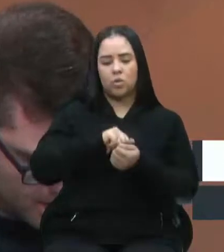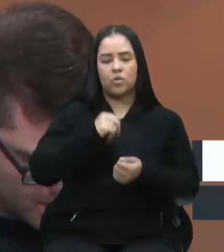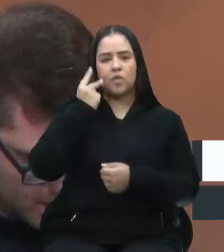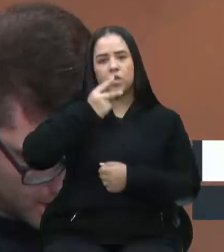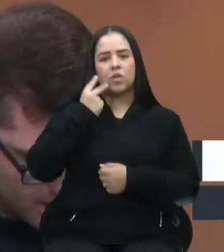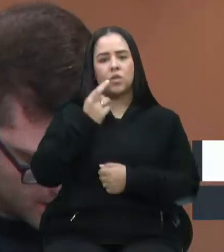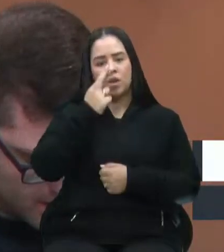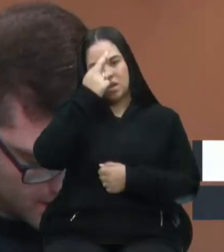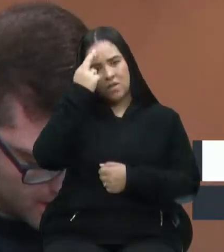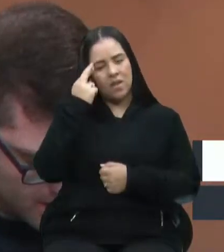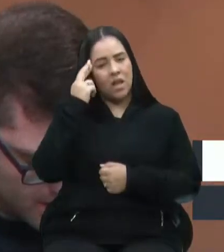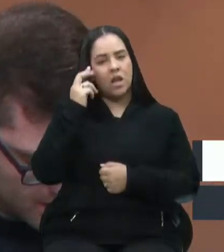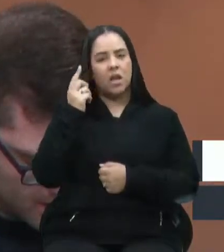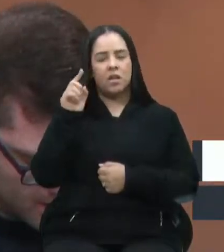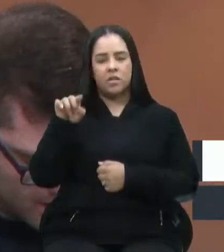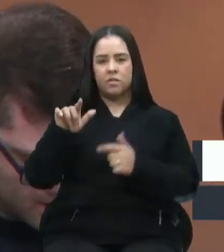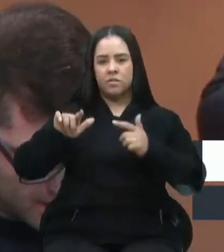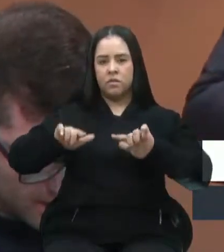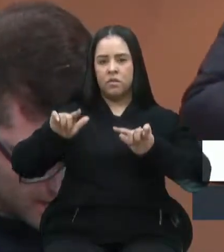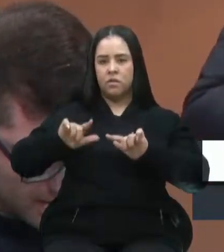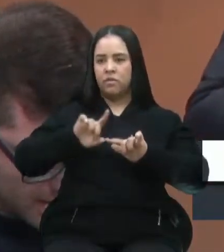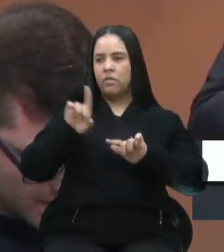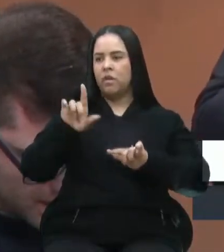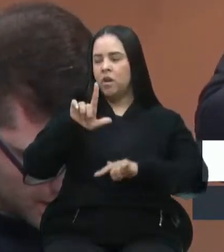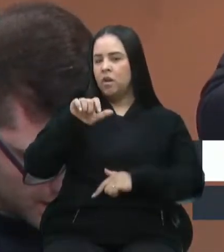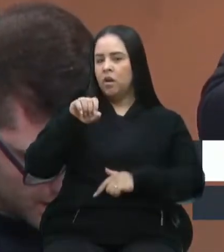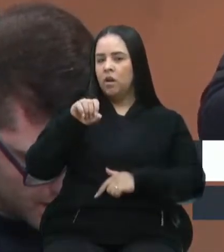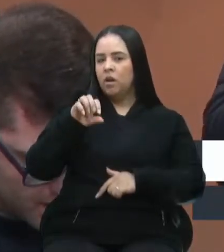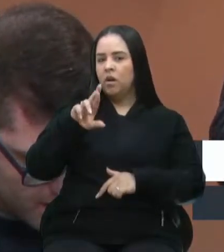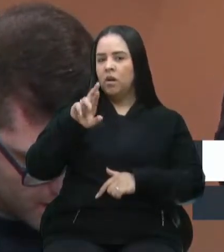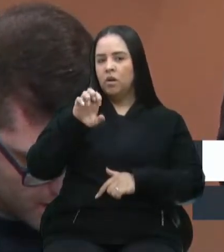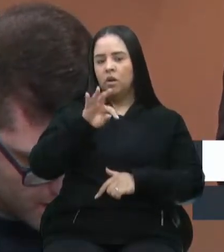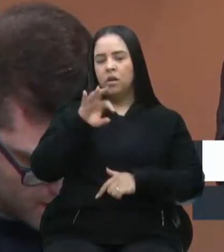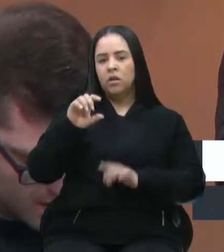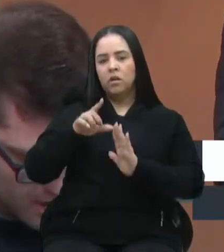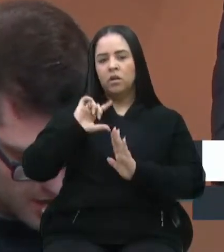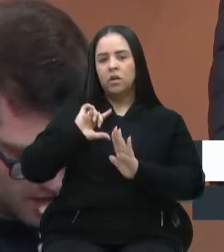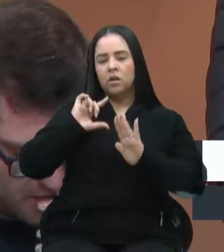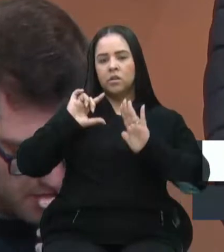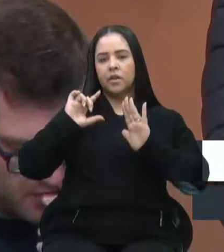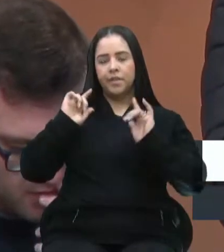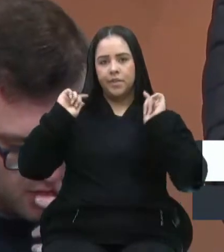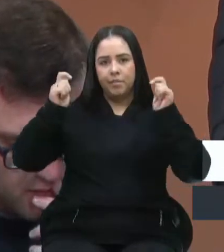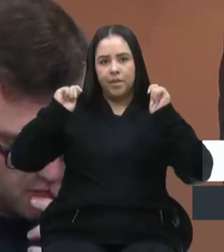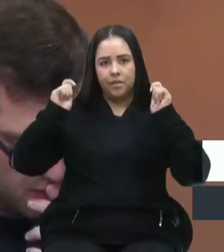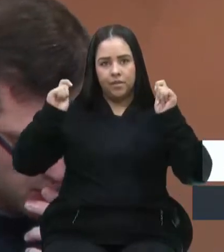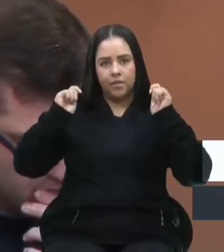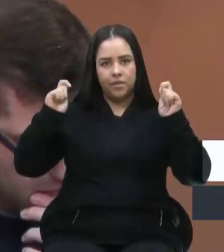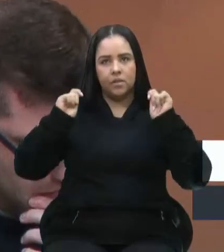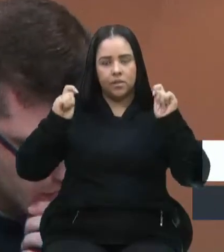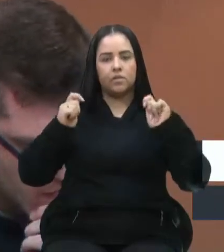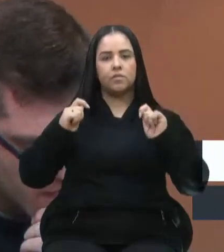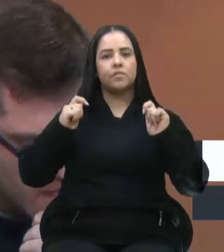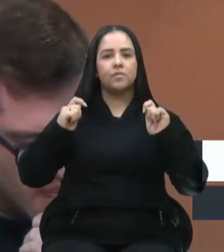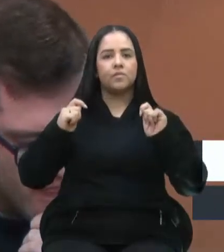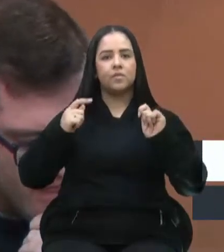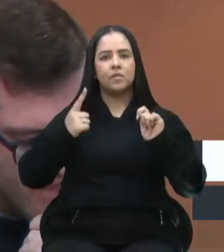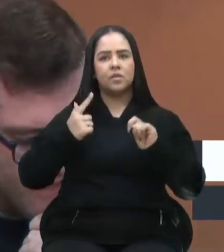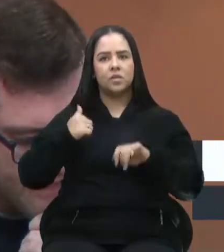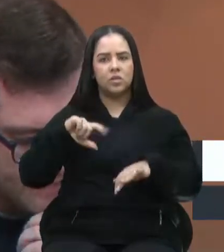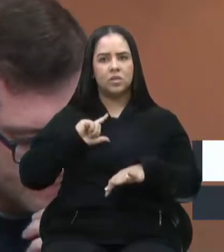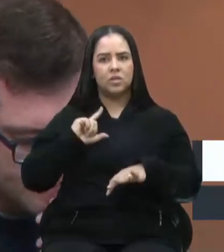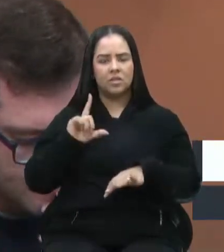naquele dia lá em Loreto, um pouco antes das manifestações. E nós ser tratados,